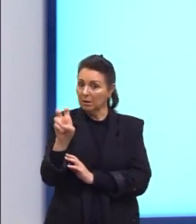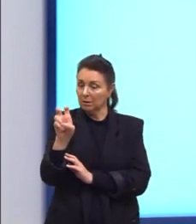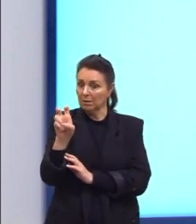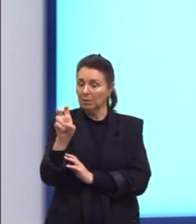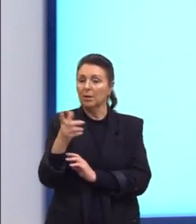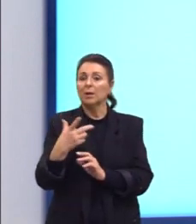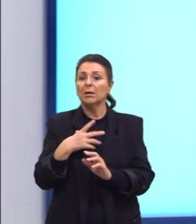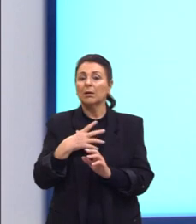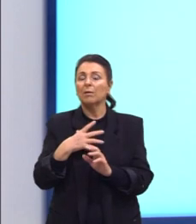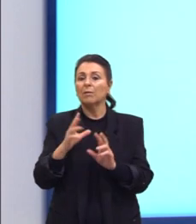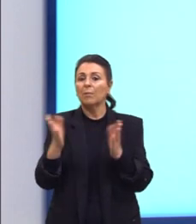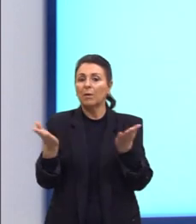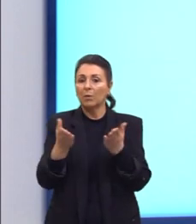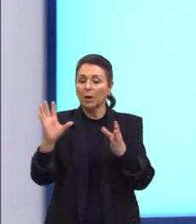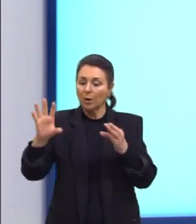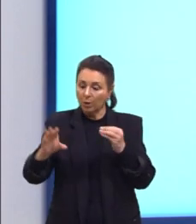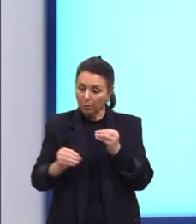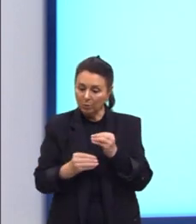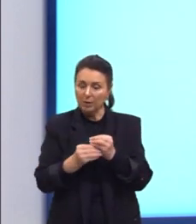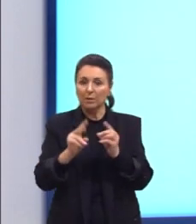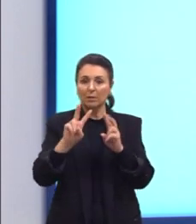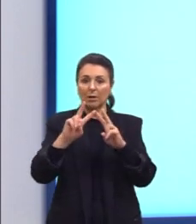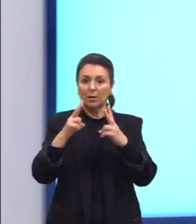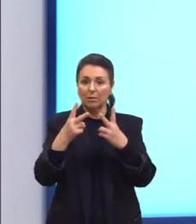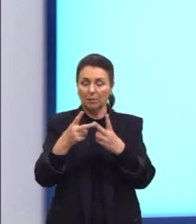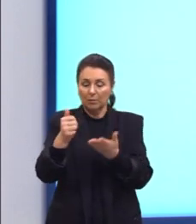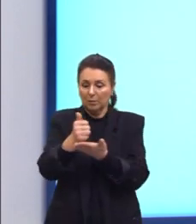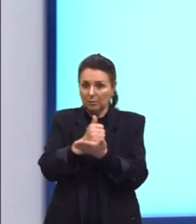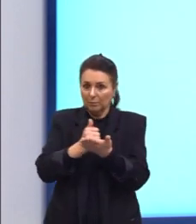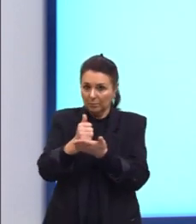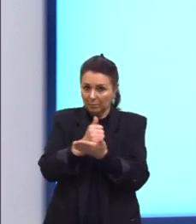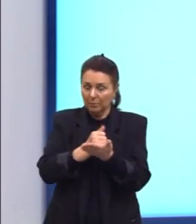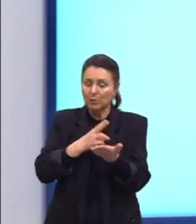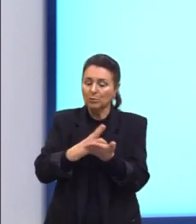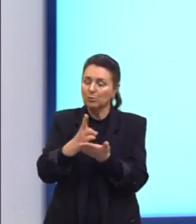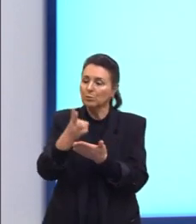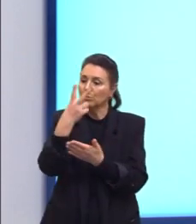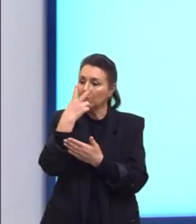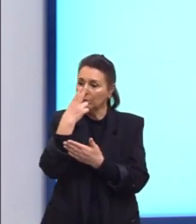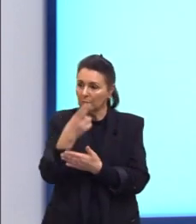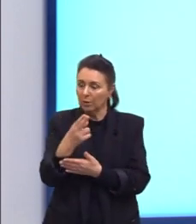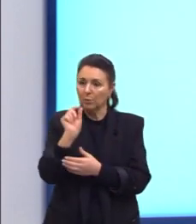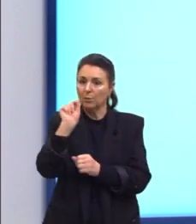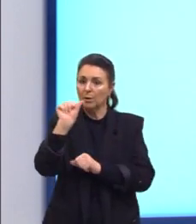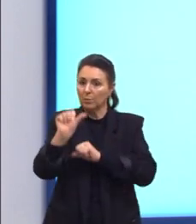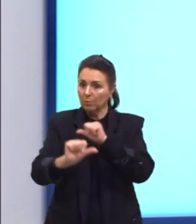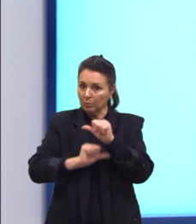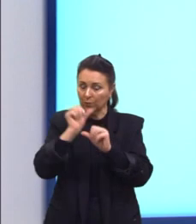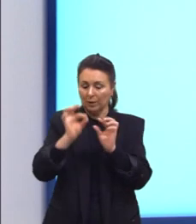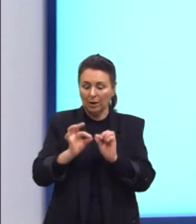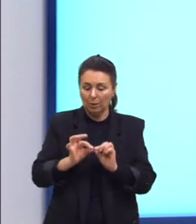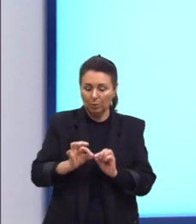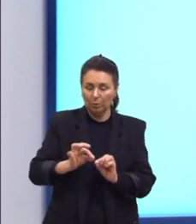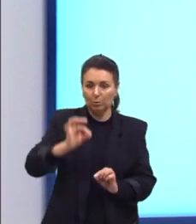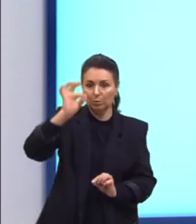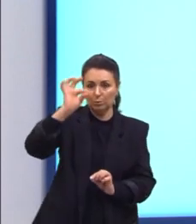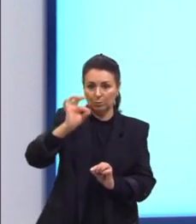teria que ter necessário. A base continua sendo a mesma, né, gente? O que muda aqui é a altura.